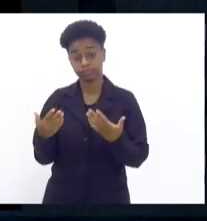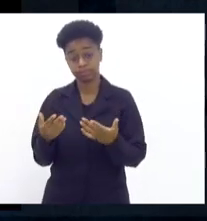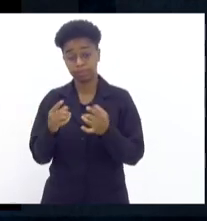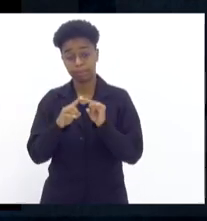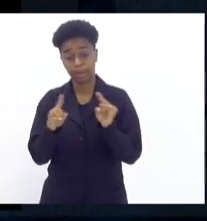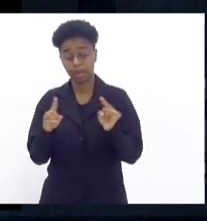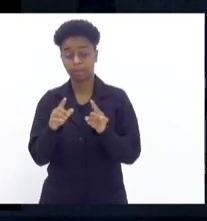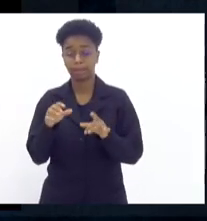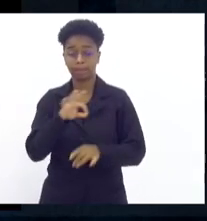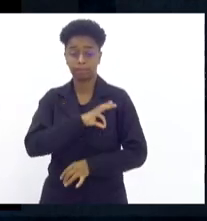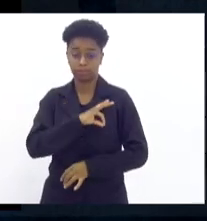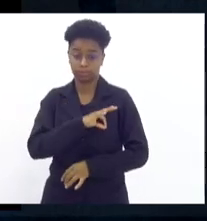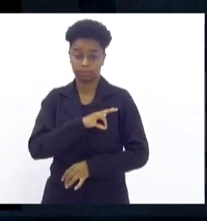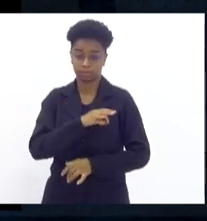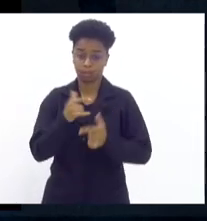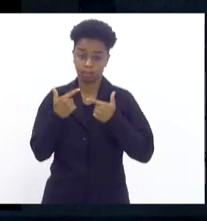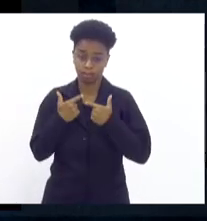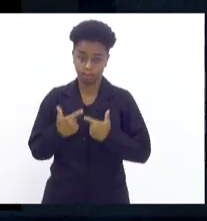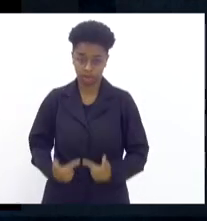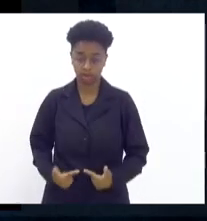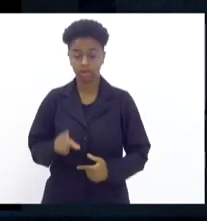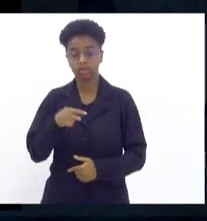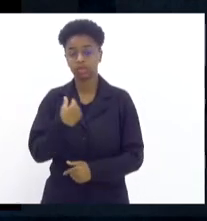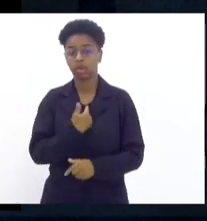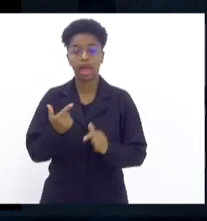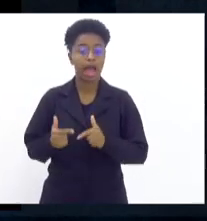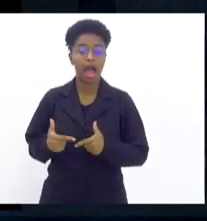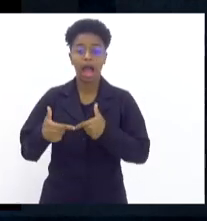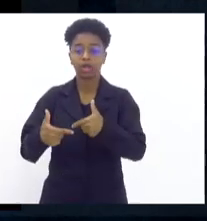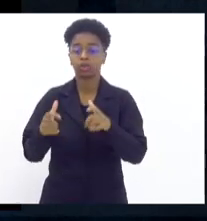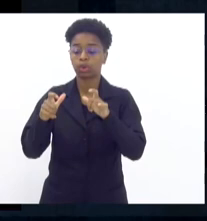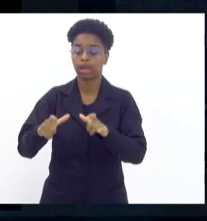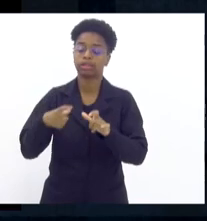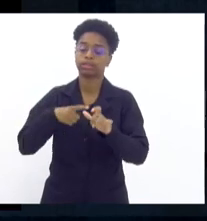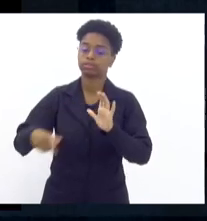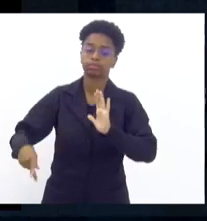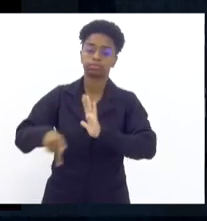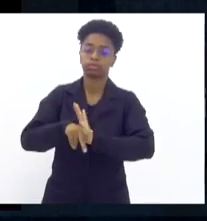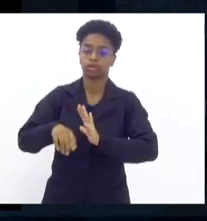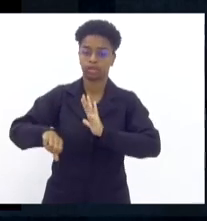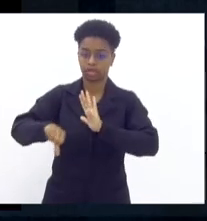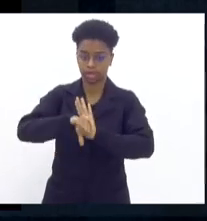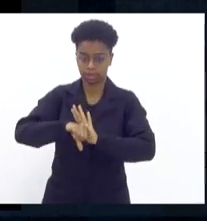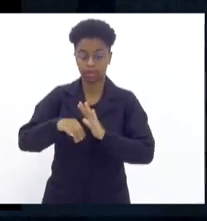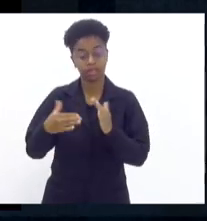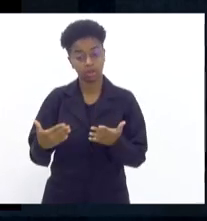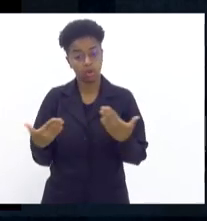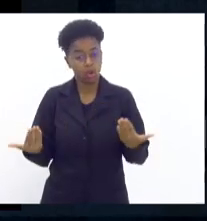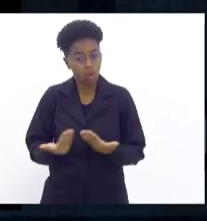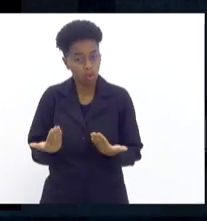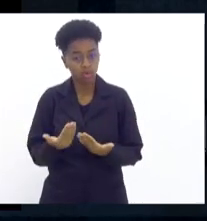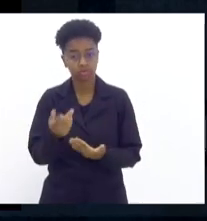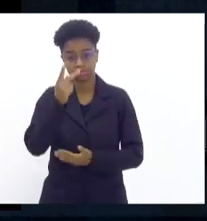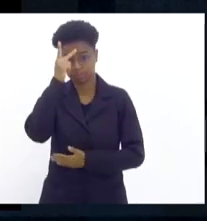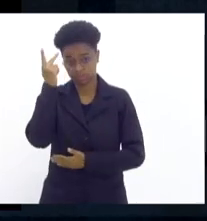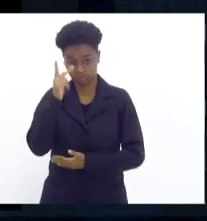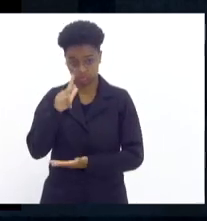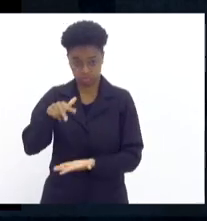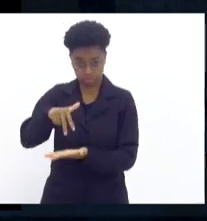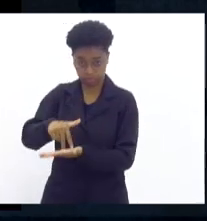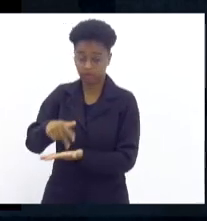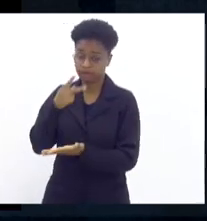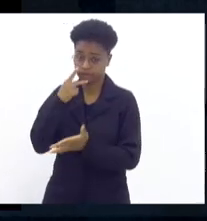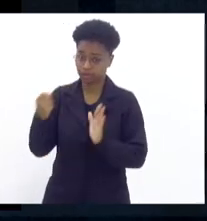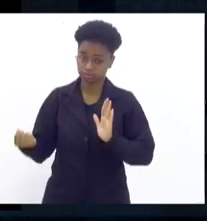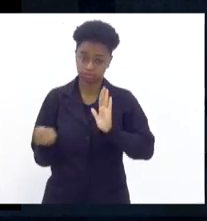militar é neutra, a gente atua onde é o crime. Hoje, quem está lá se intitula a facção Comando